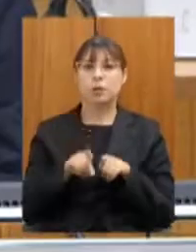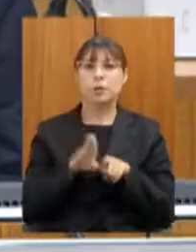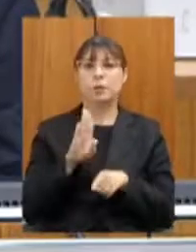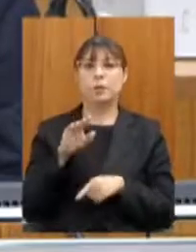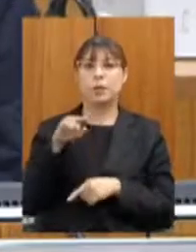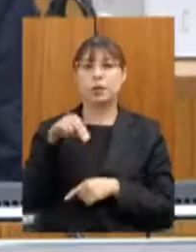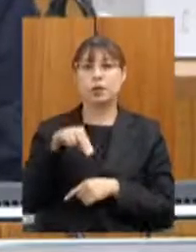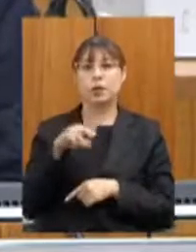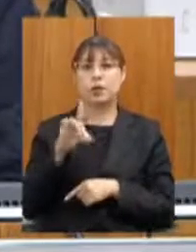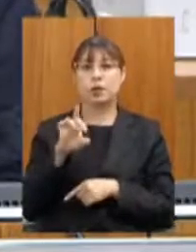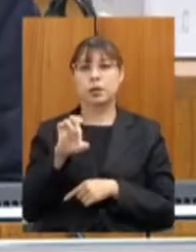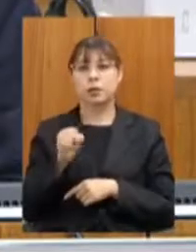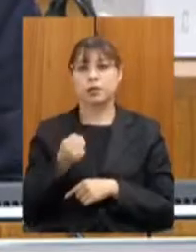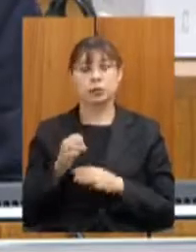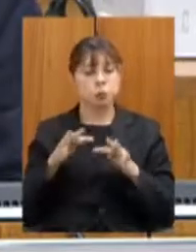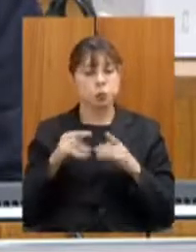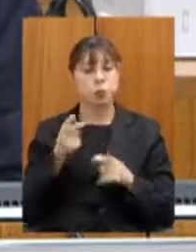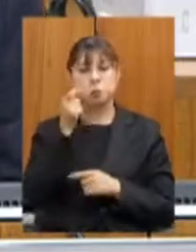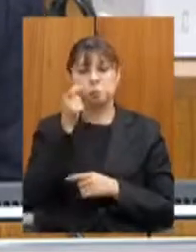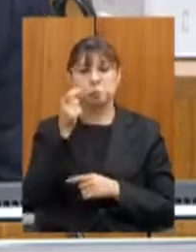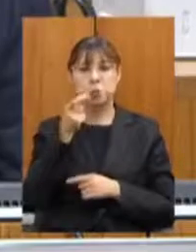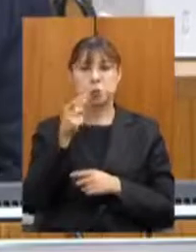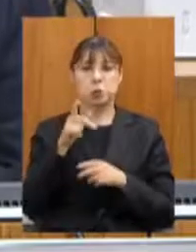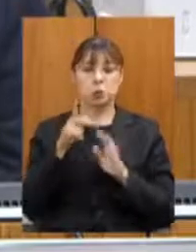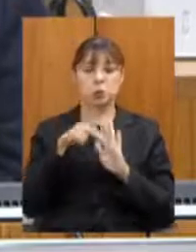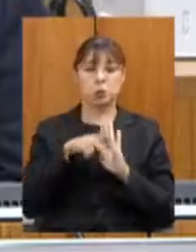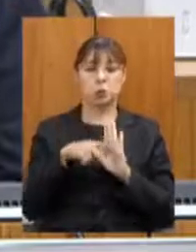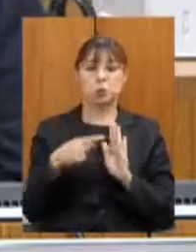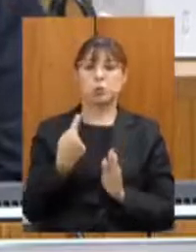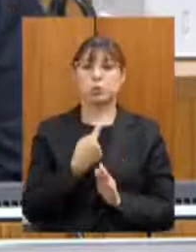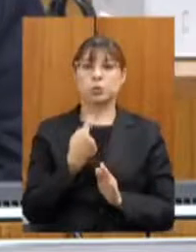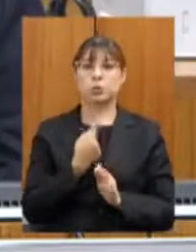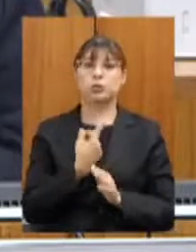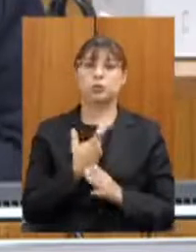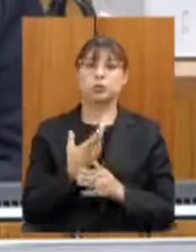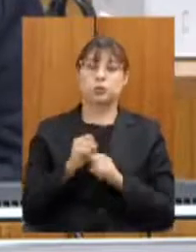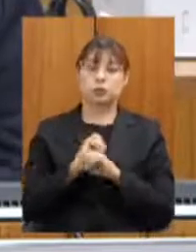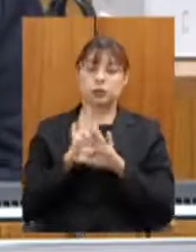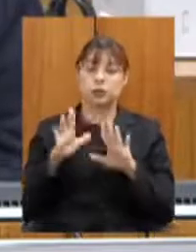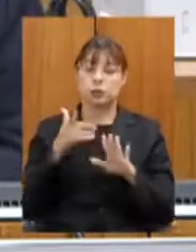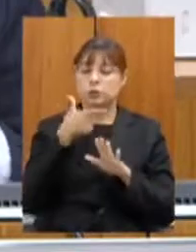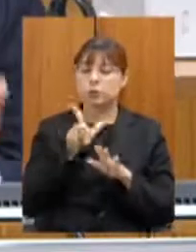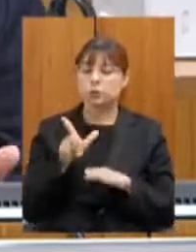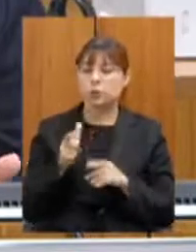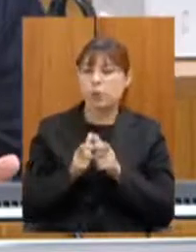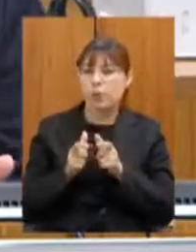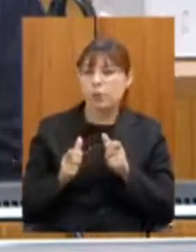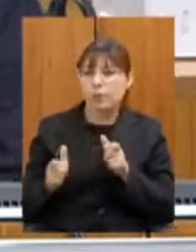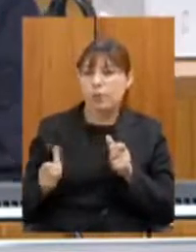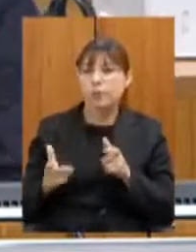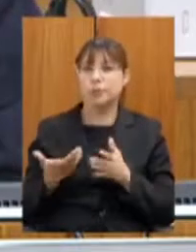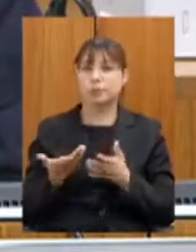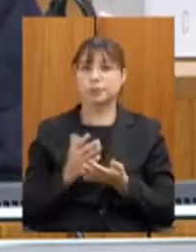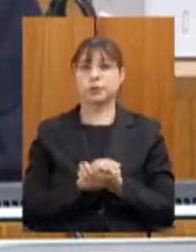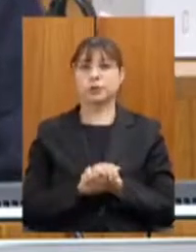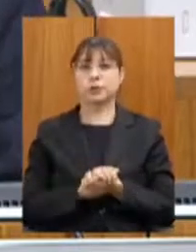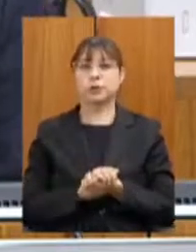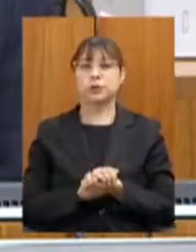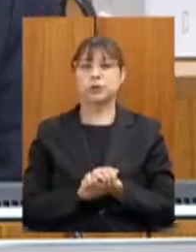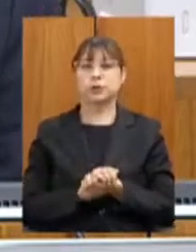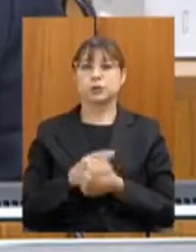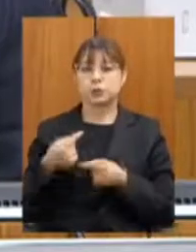interessados no nosso projeto, de maneira extremamente transparente, para ampliar o máximo possível a